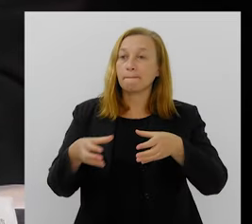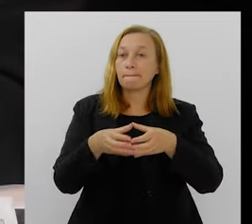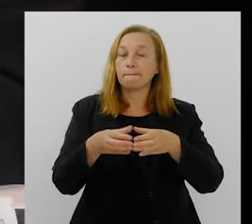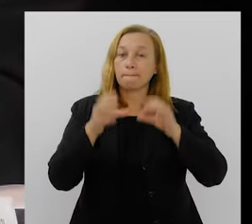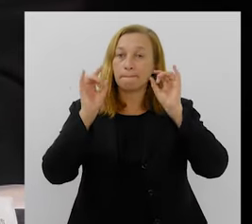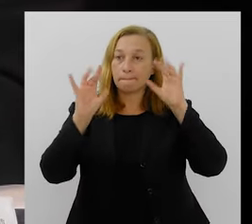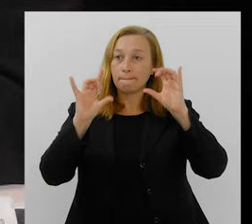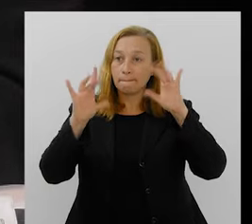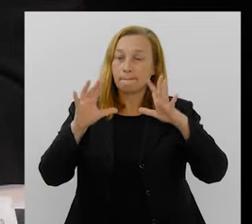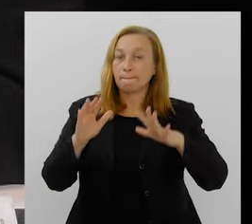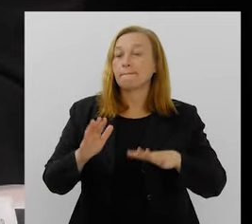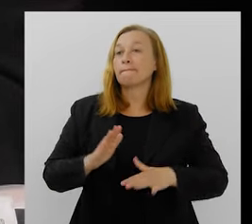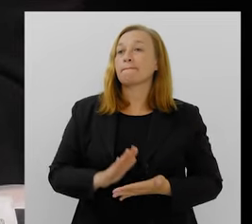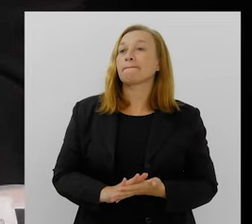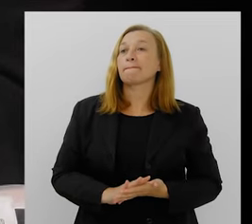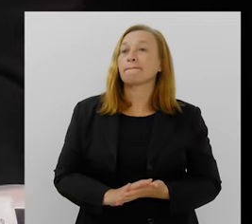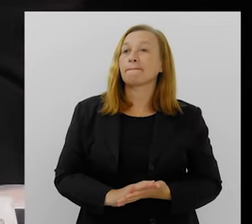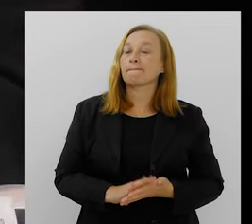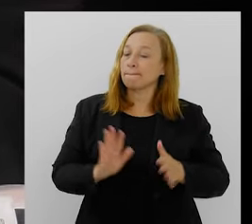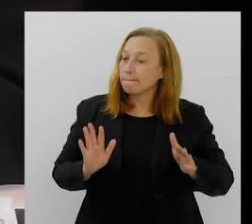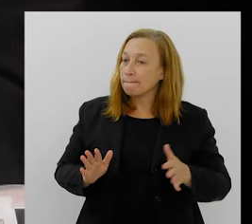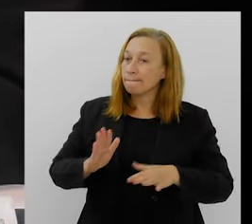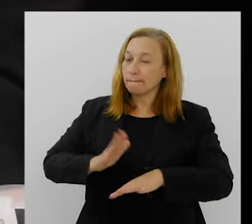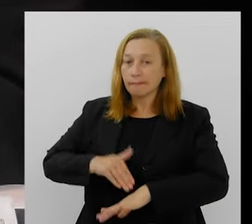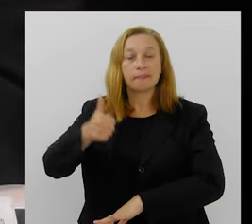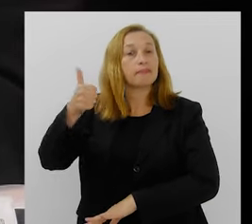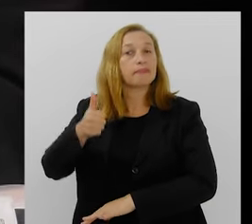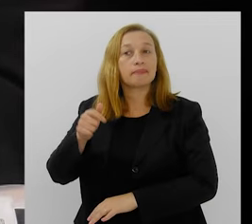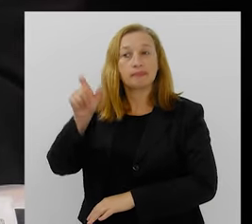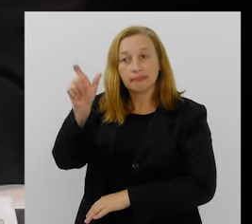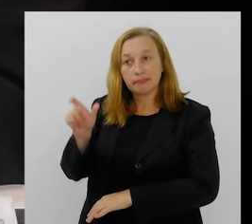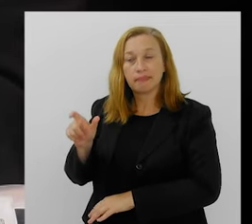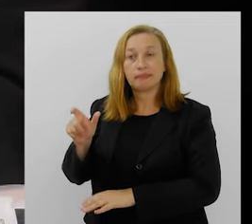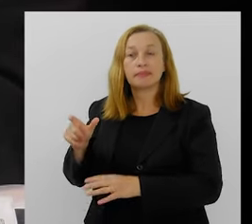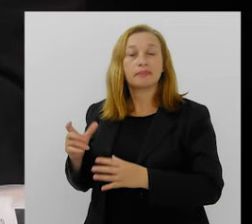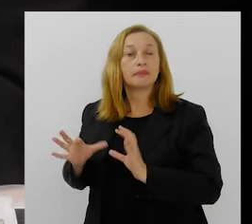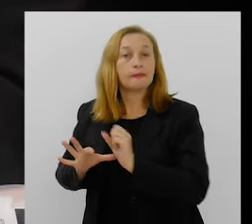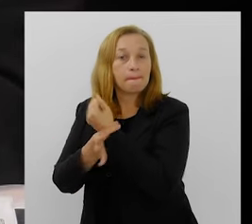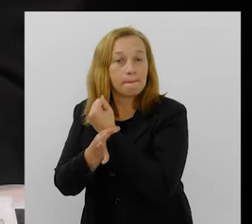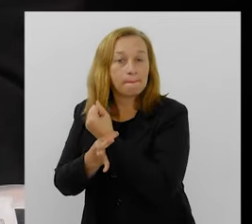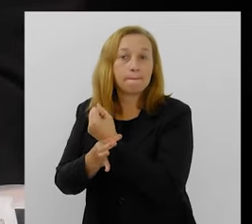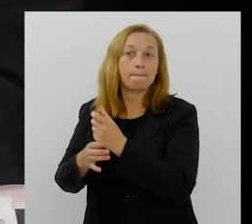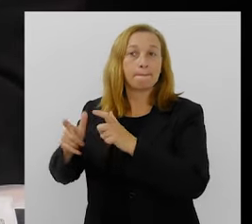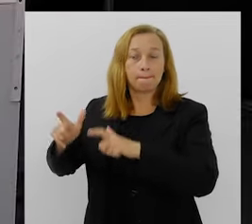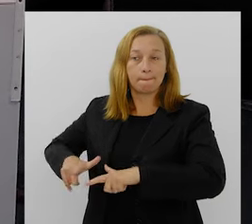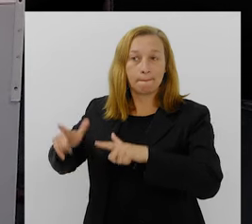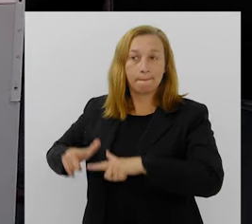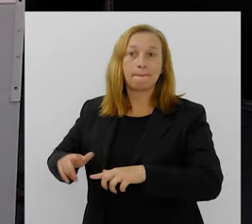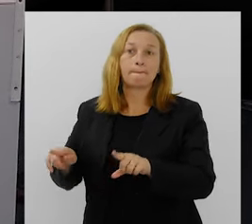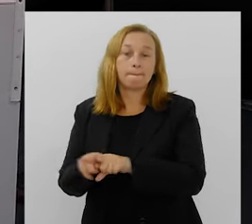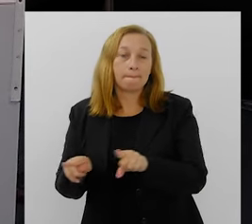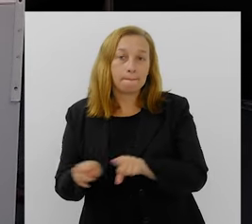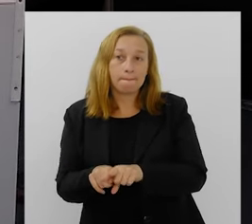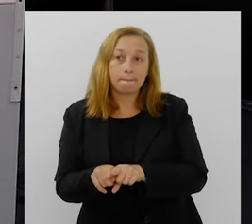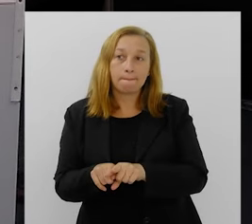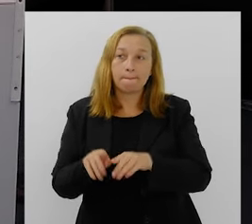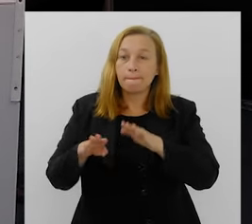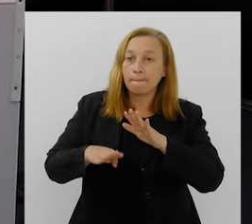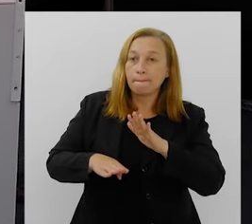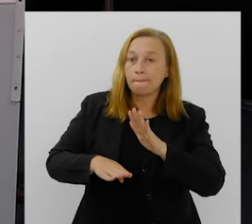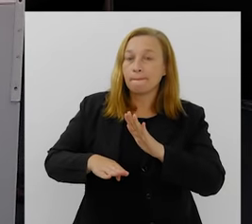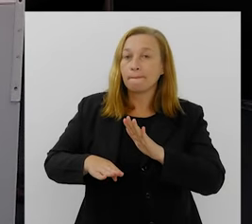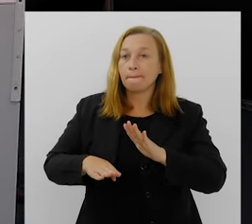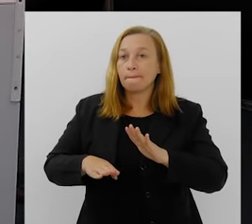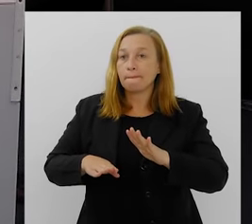especial. Então, acho que isso vai dar um pouco mais de dignidade, de segurança, né? E eu acho também que com isso o